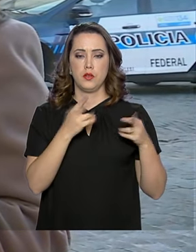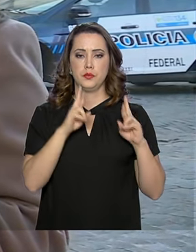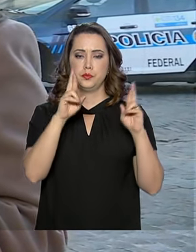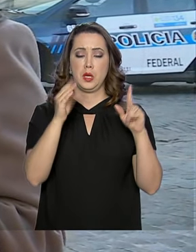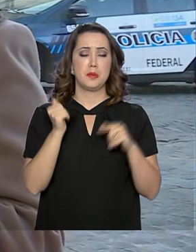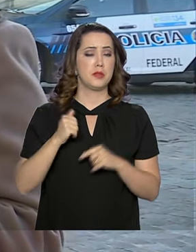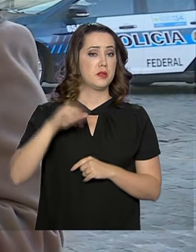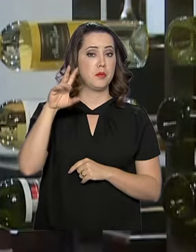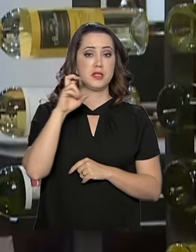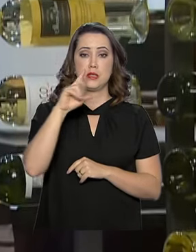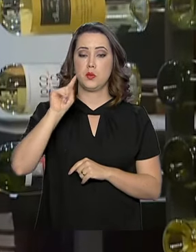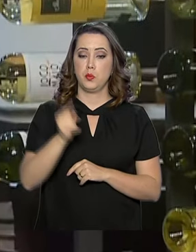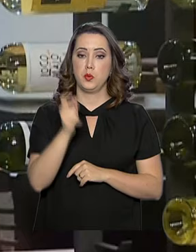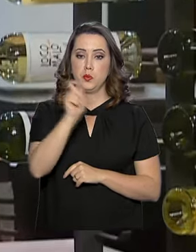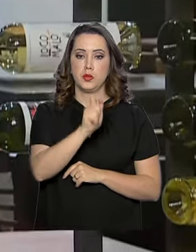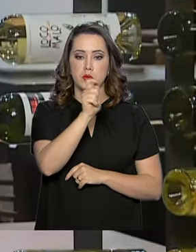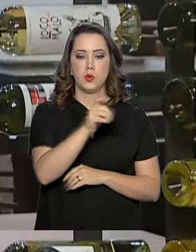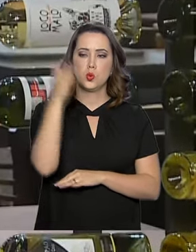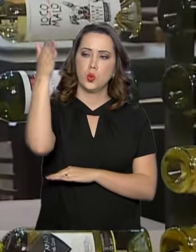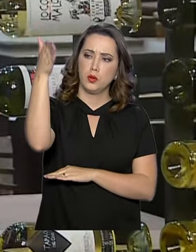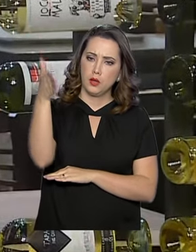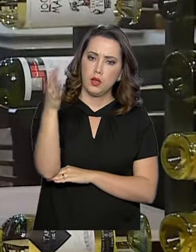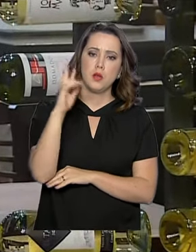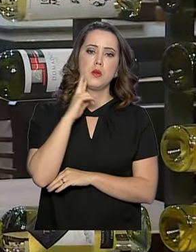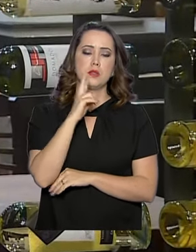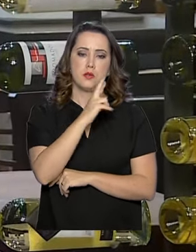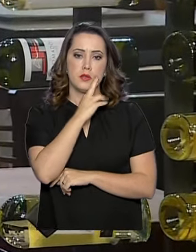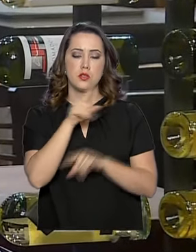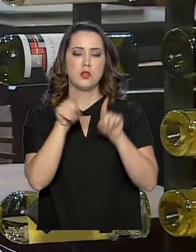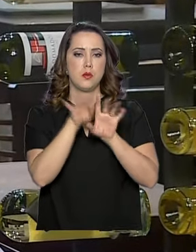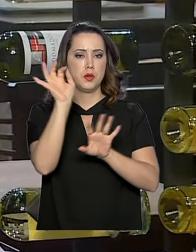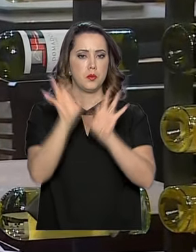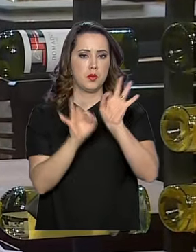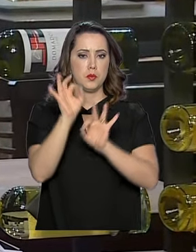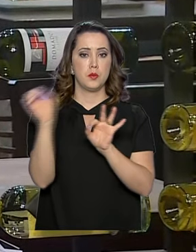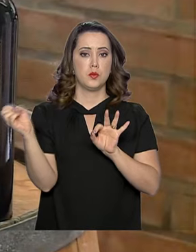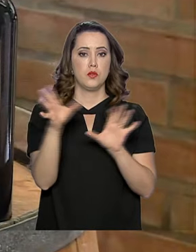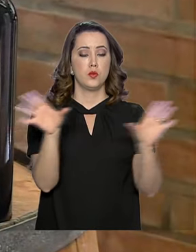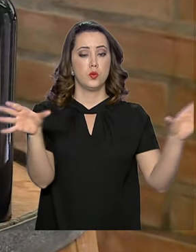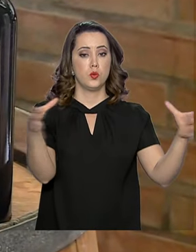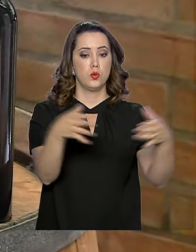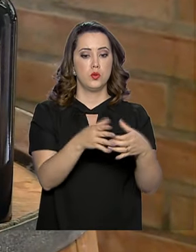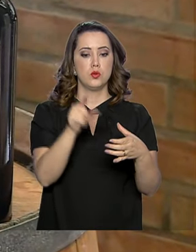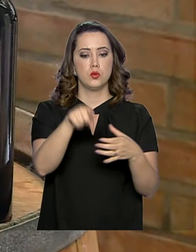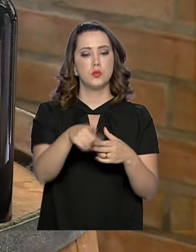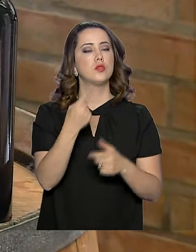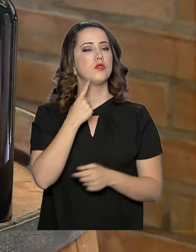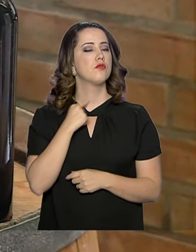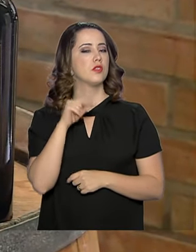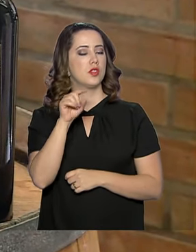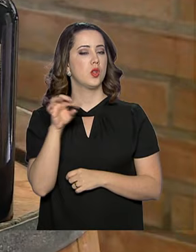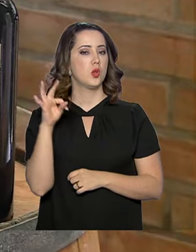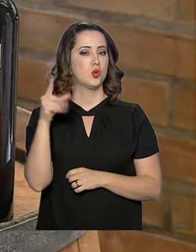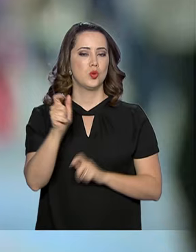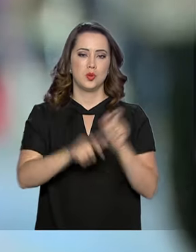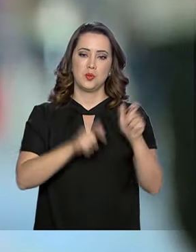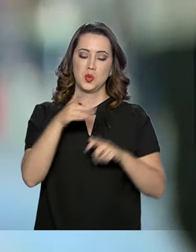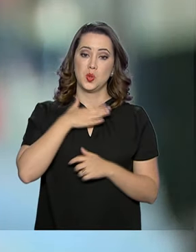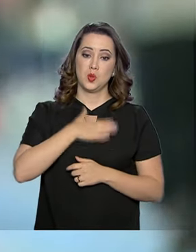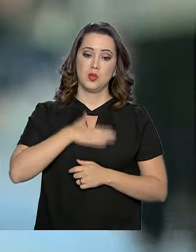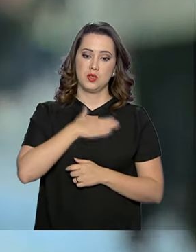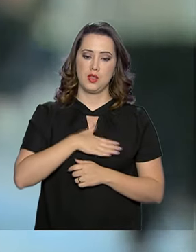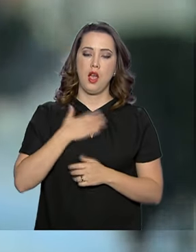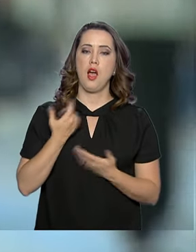de 5 mil pessoas. Hotéis e restaurantes também se prepararam para o novo público. E na intenção de agradar os visitantes,